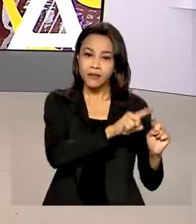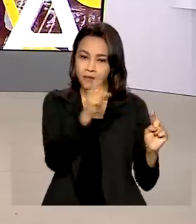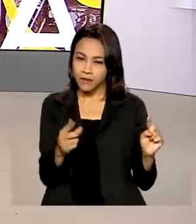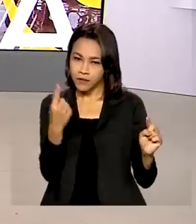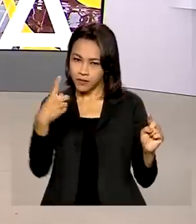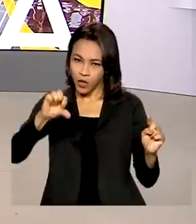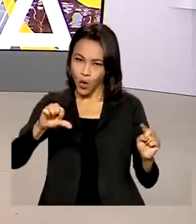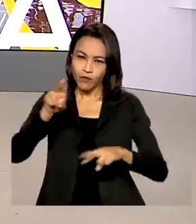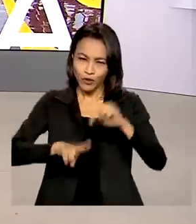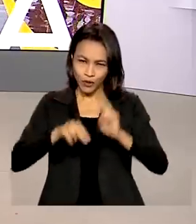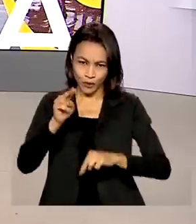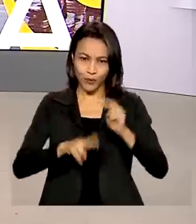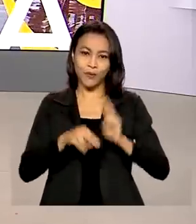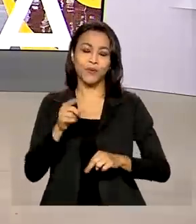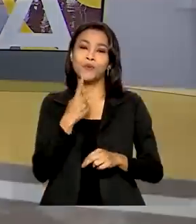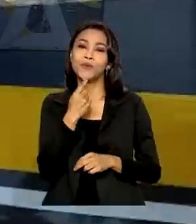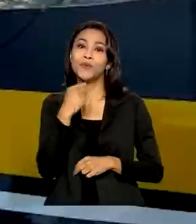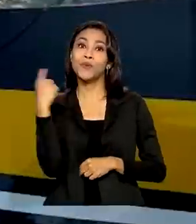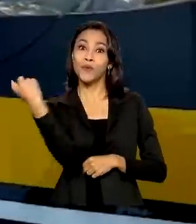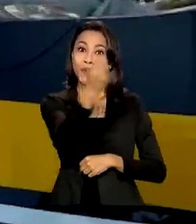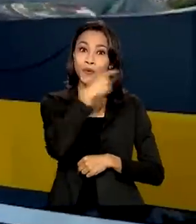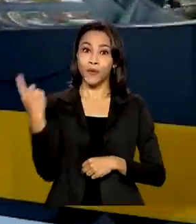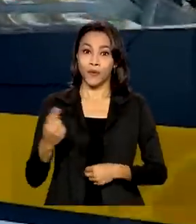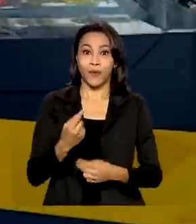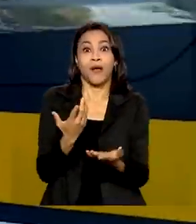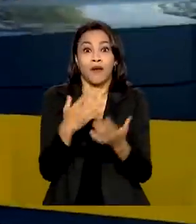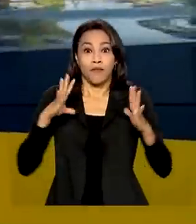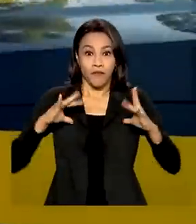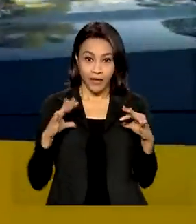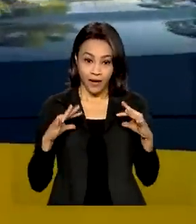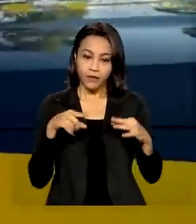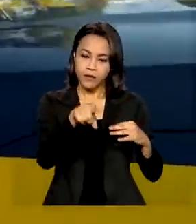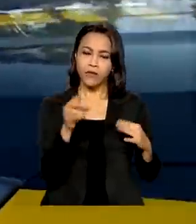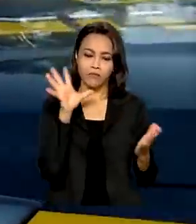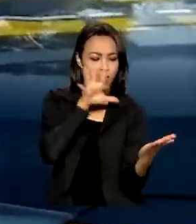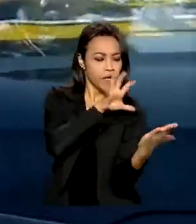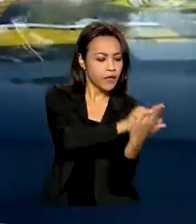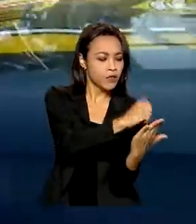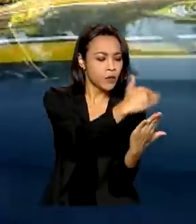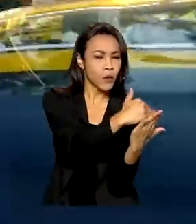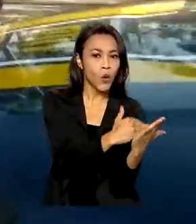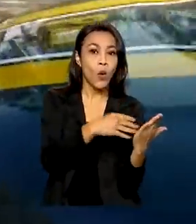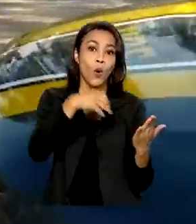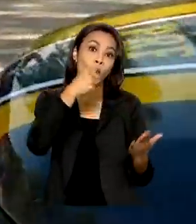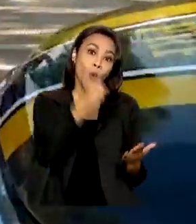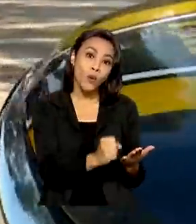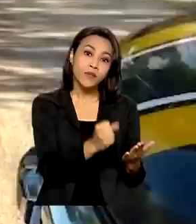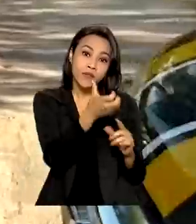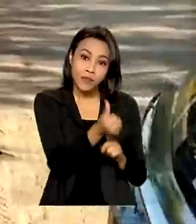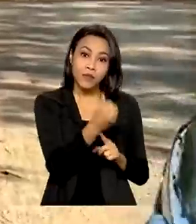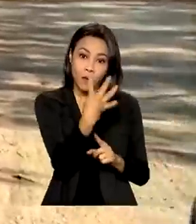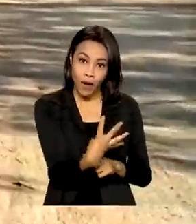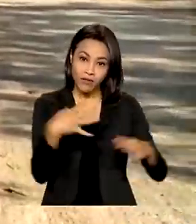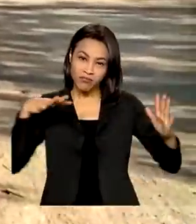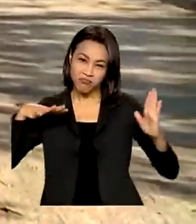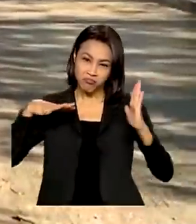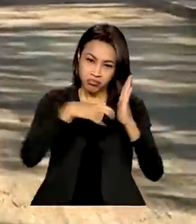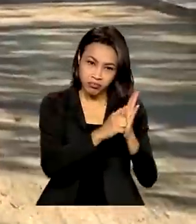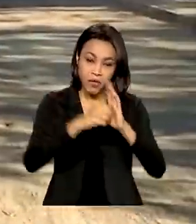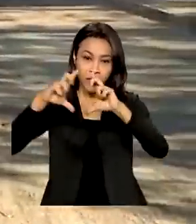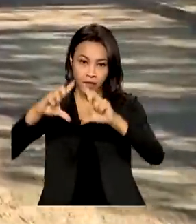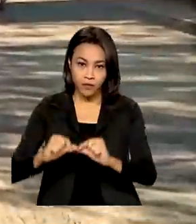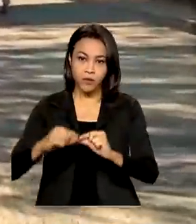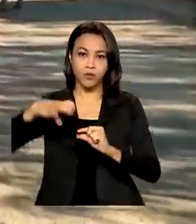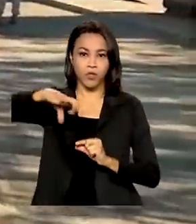de junho. Em cinco dias de operação, a PRF registrou 864 acidentes, uma redução de 9%